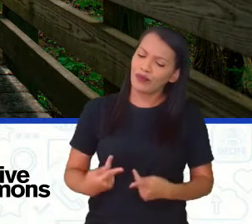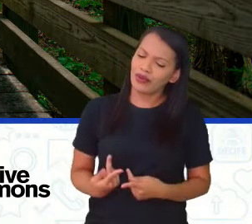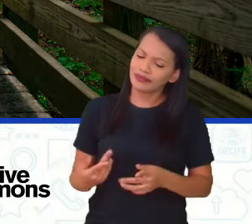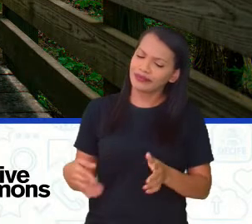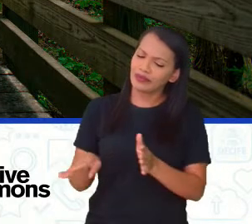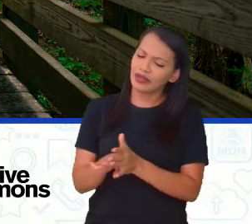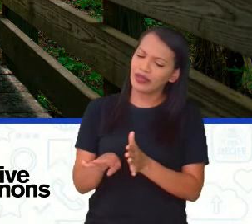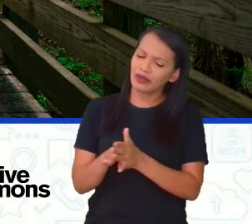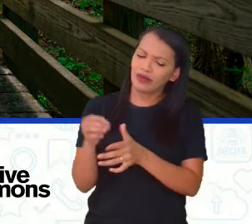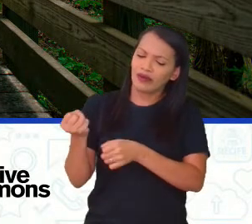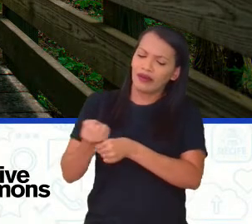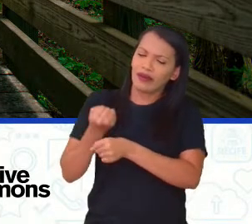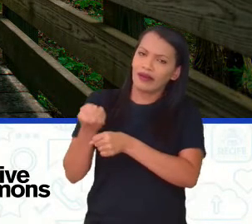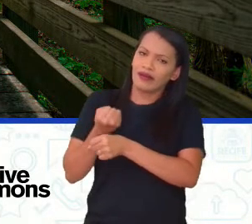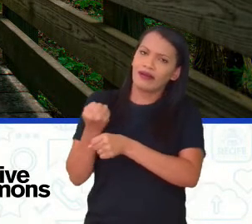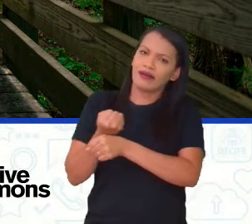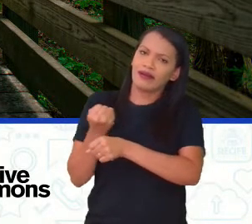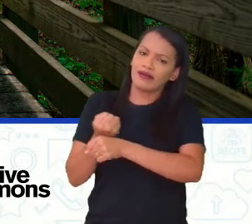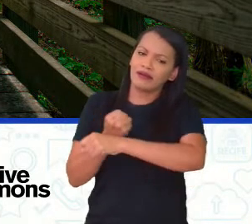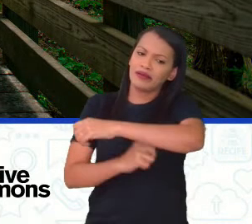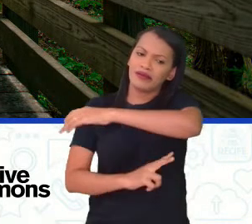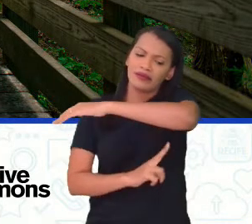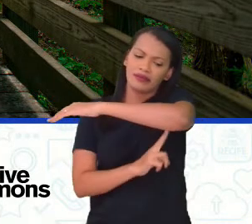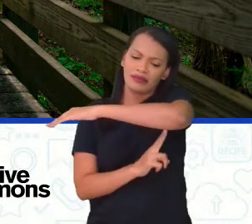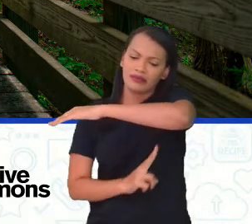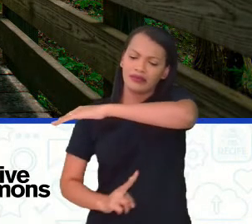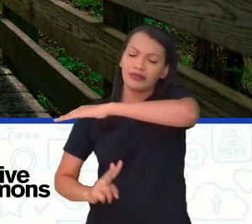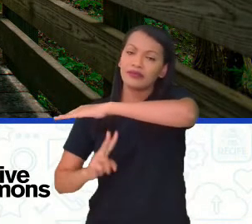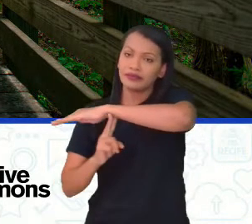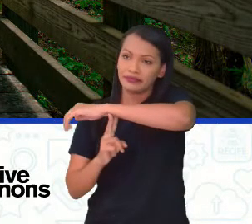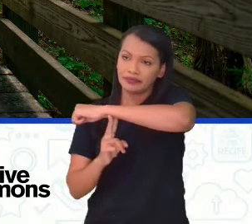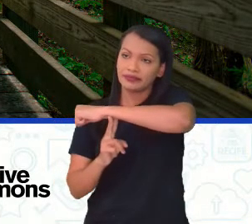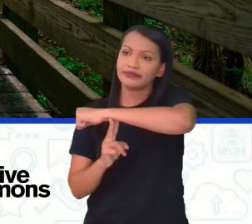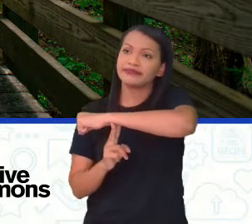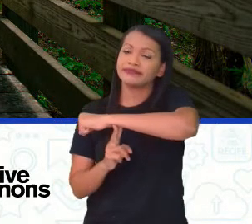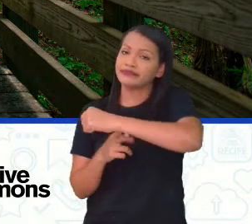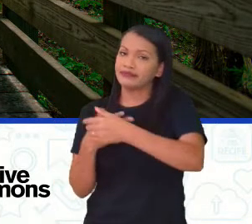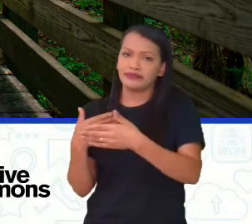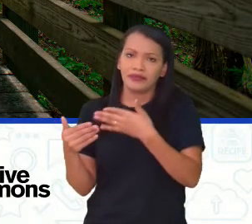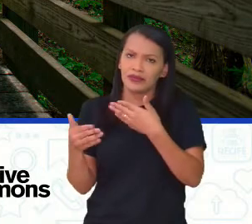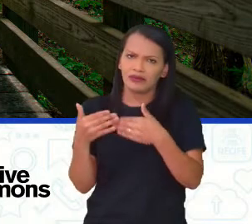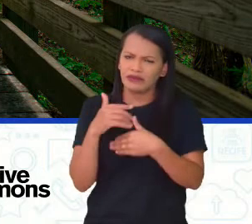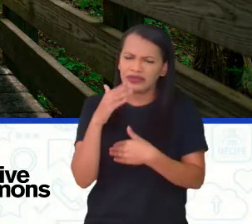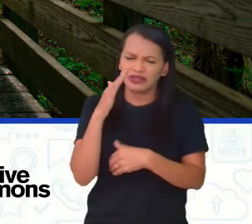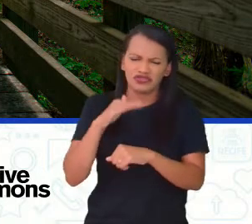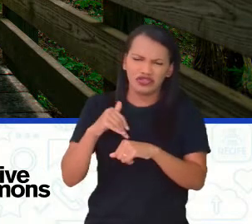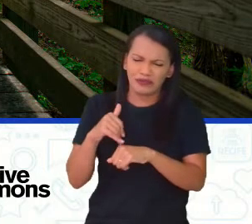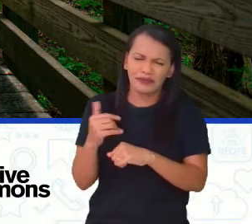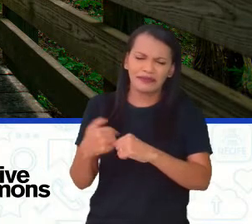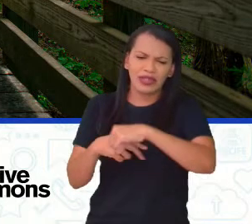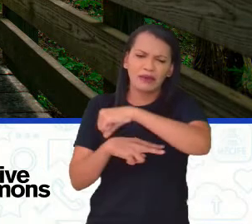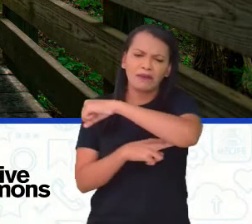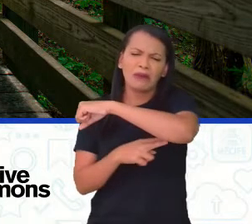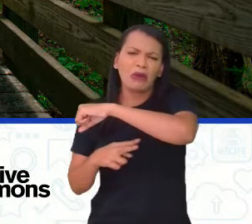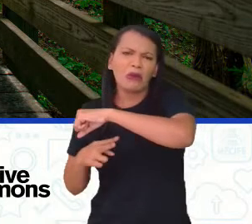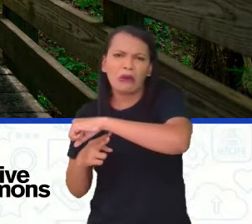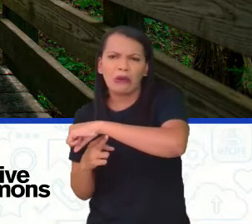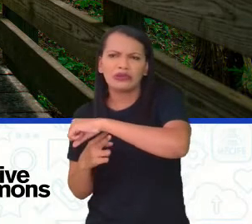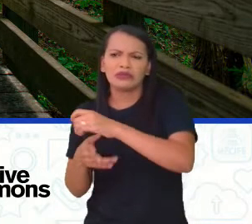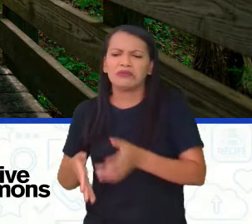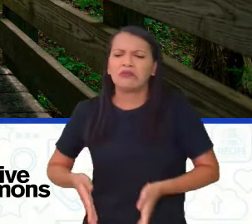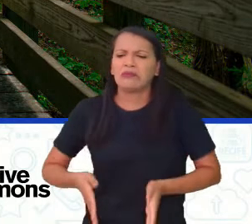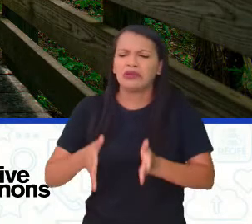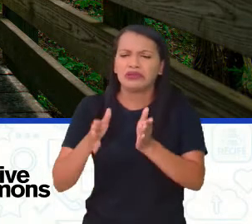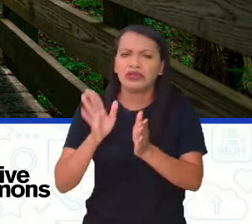construído esta passarela, ponte, enfim, fica a seu critério aí de que você queira chamar. Ou